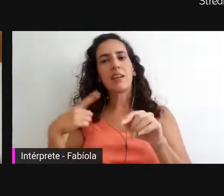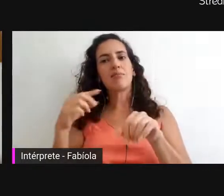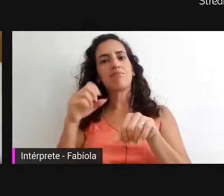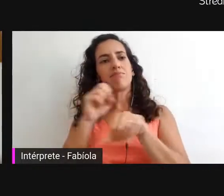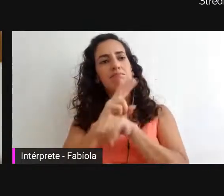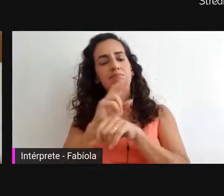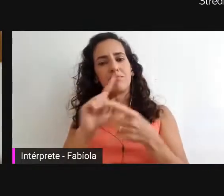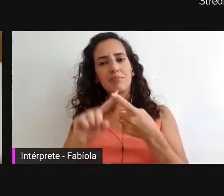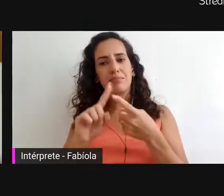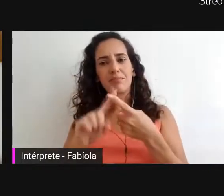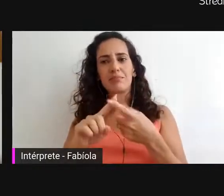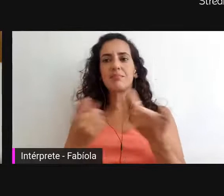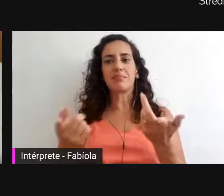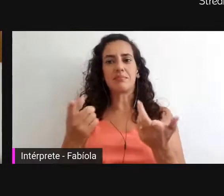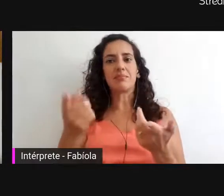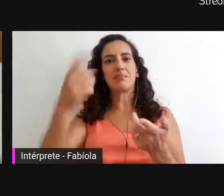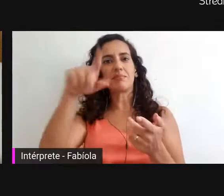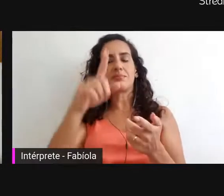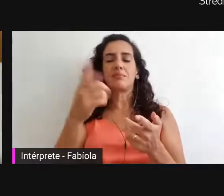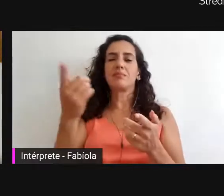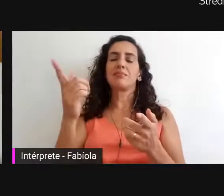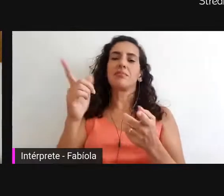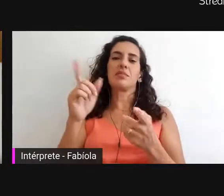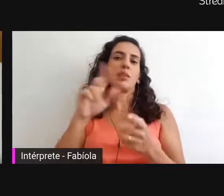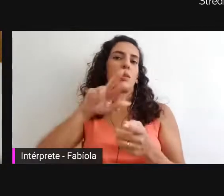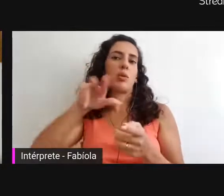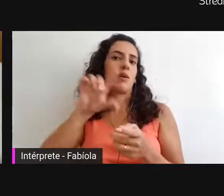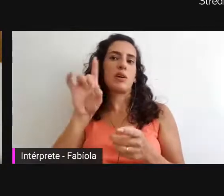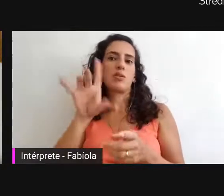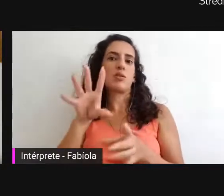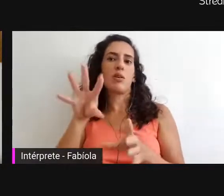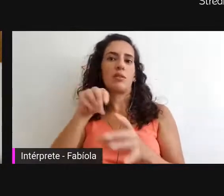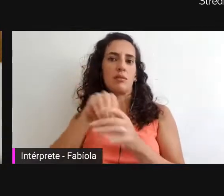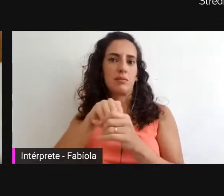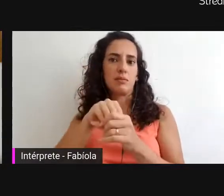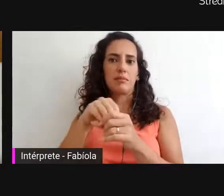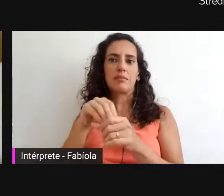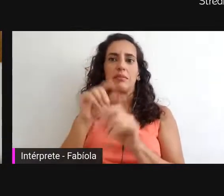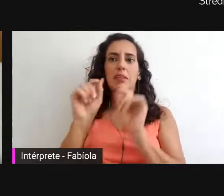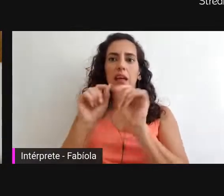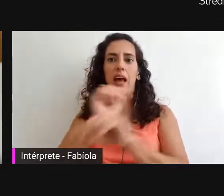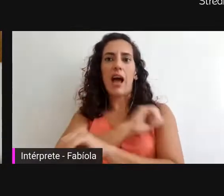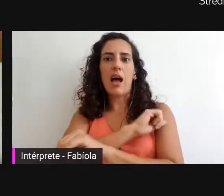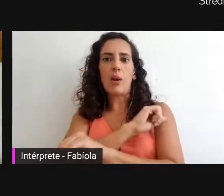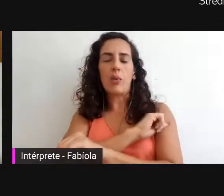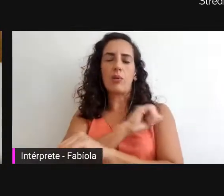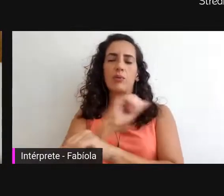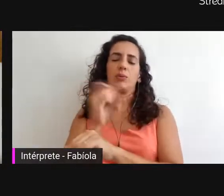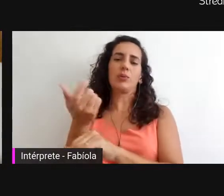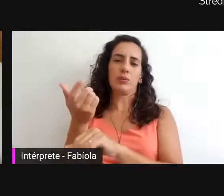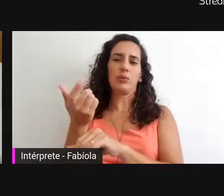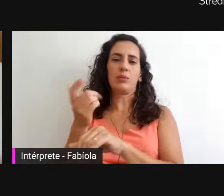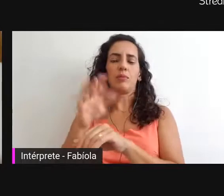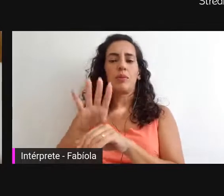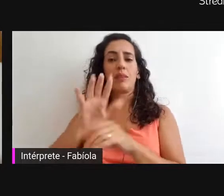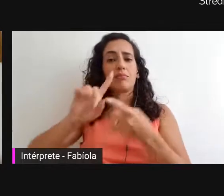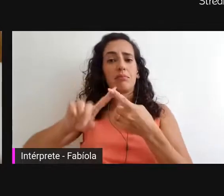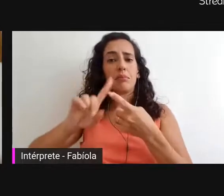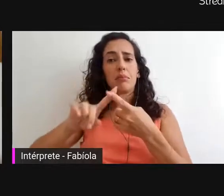aí muitas pessoas, não só vocês que estão nos prestigiando aqui hoje, ao vivo, mas também